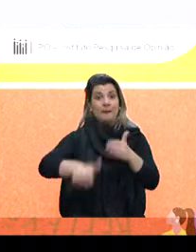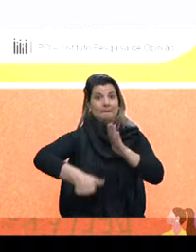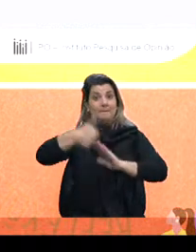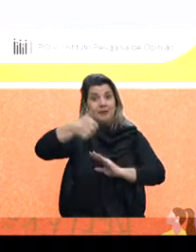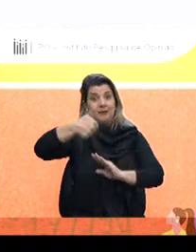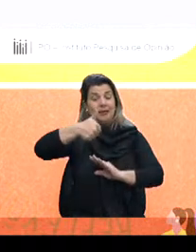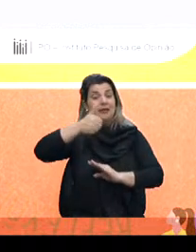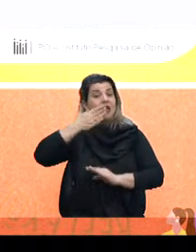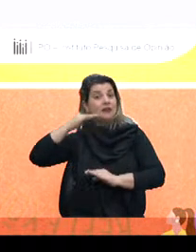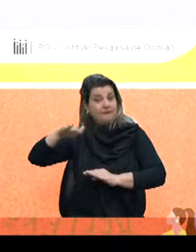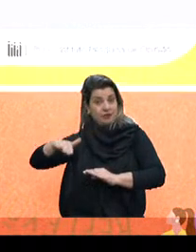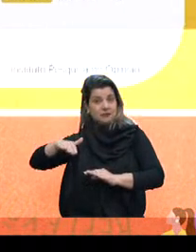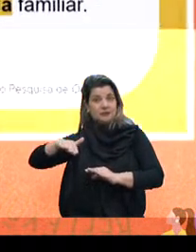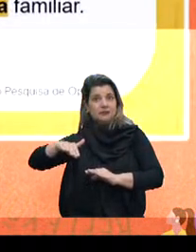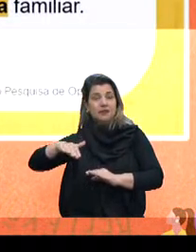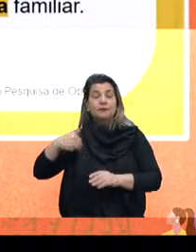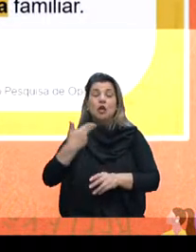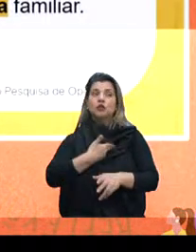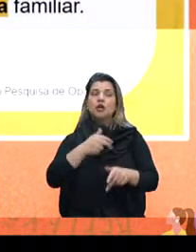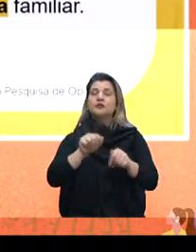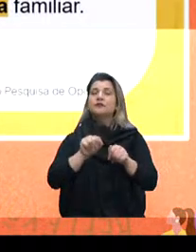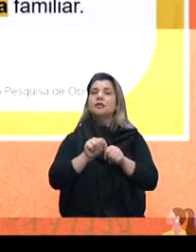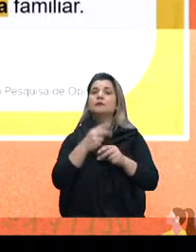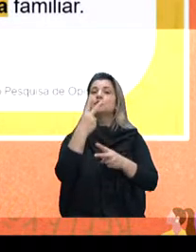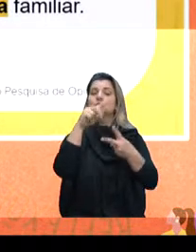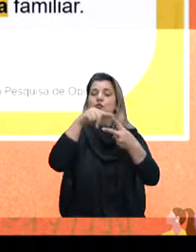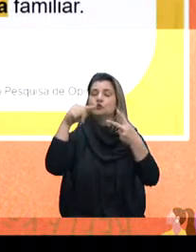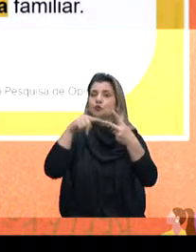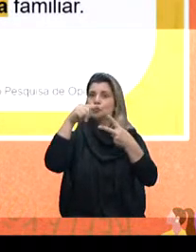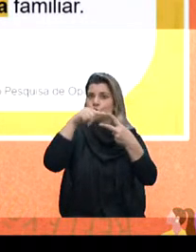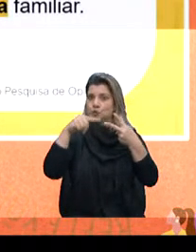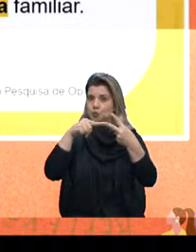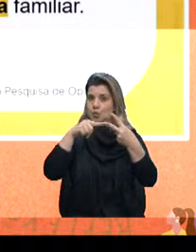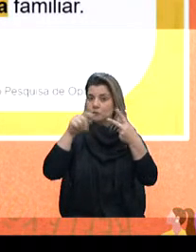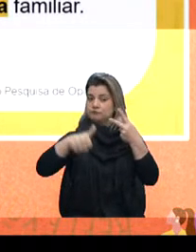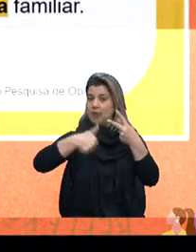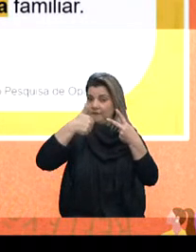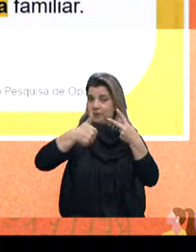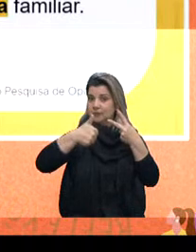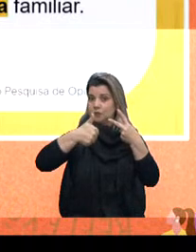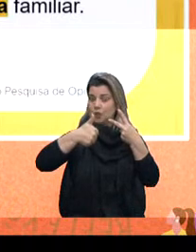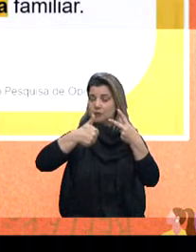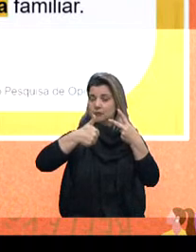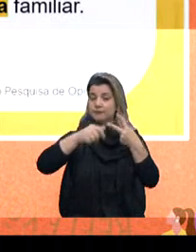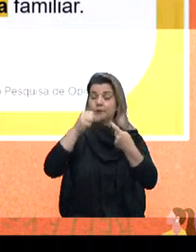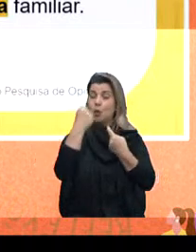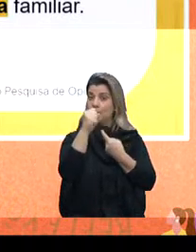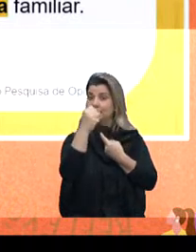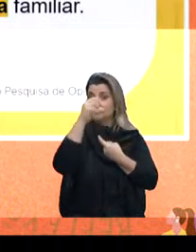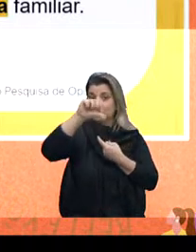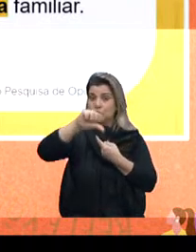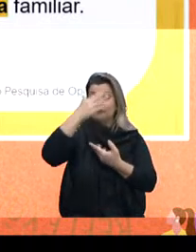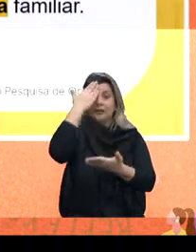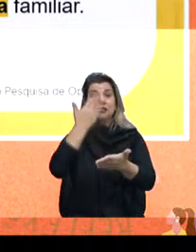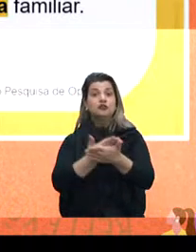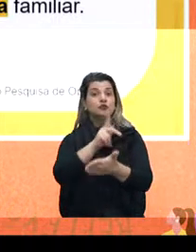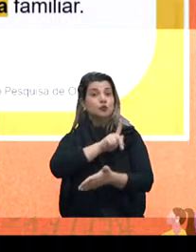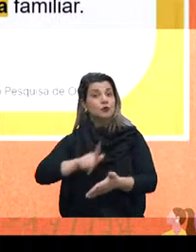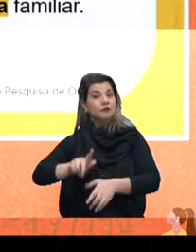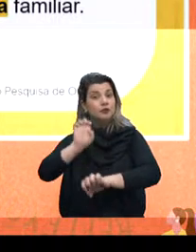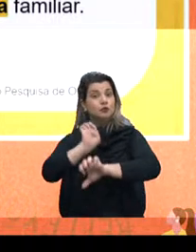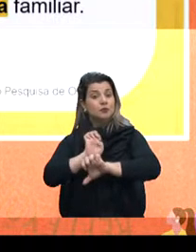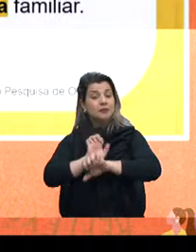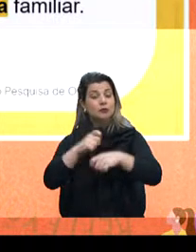nós questionamos, fizemos duas afirmações para o entrevistado avaliar. 89 acreditam que o governo do Estado